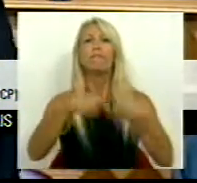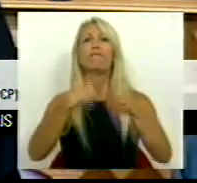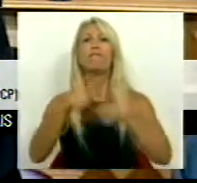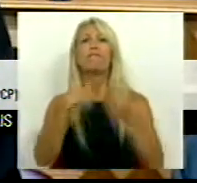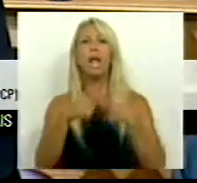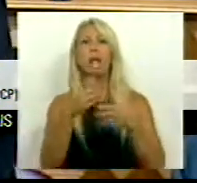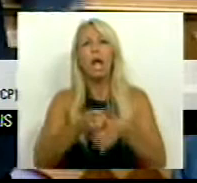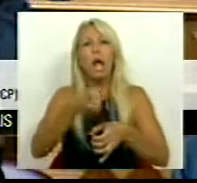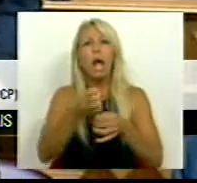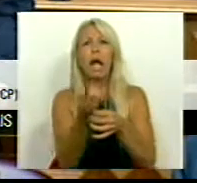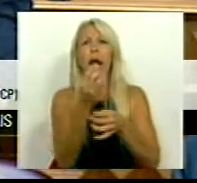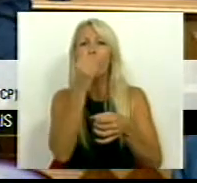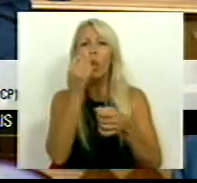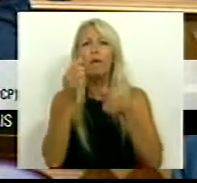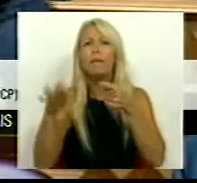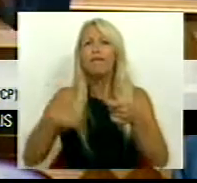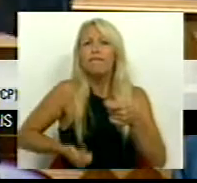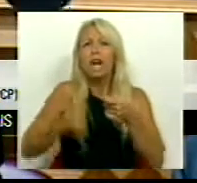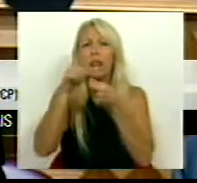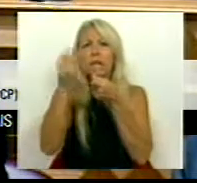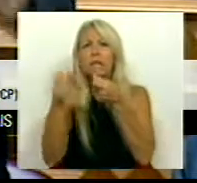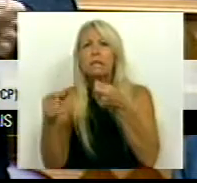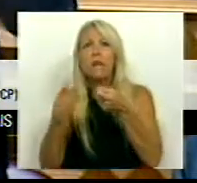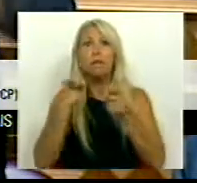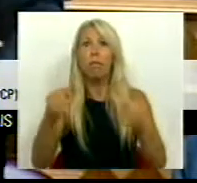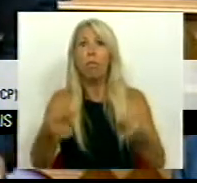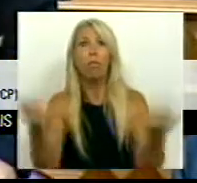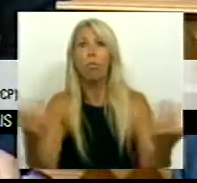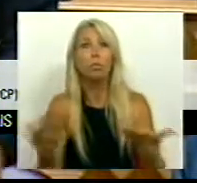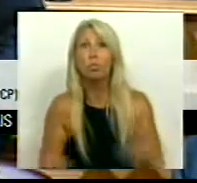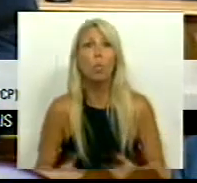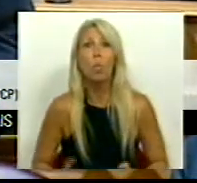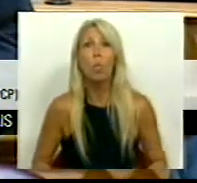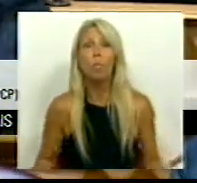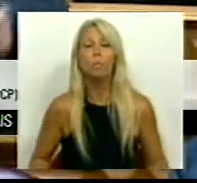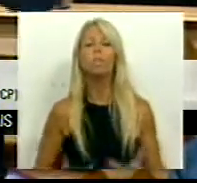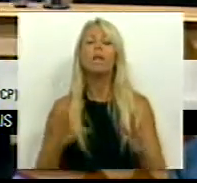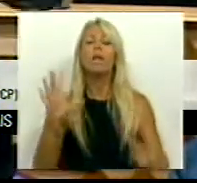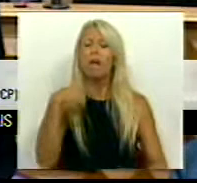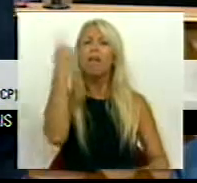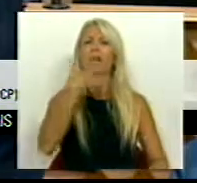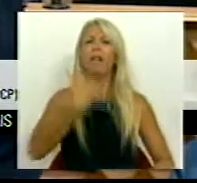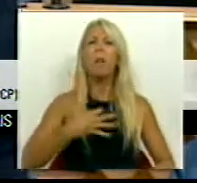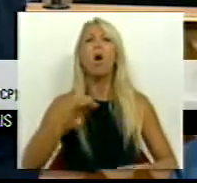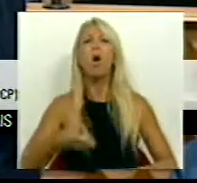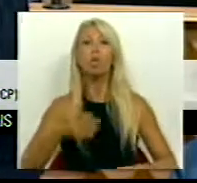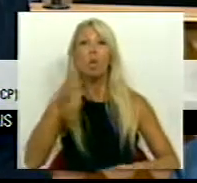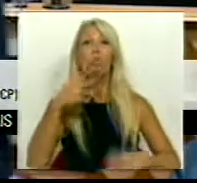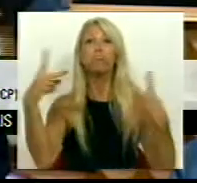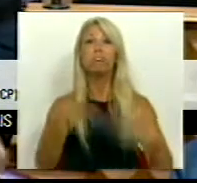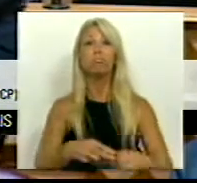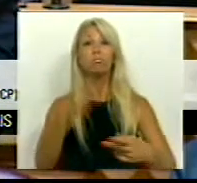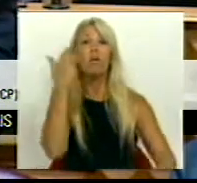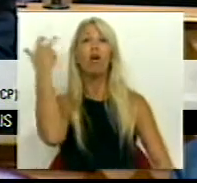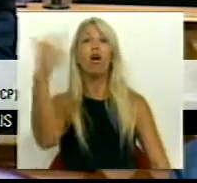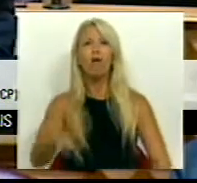Estados-membros da Europa não apresentam essa realidade? Que credibilidade é esta que o Sr. Deputado vem invocar quando se corta nas pensões